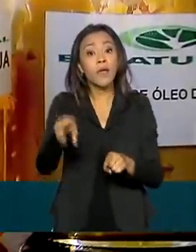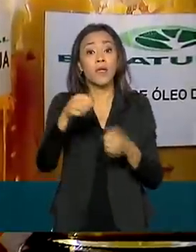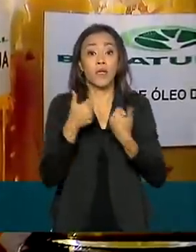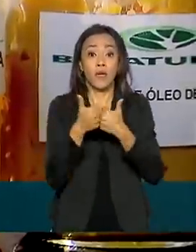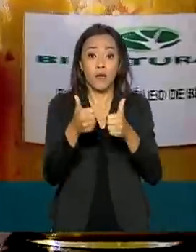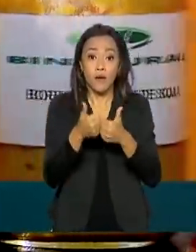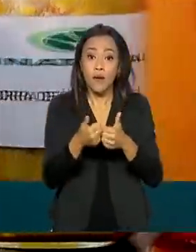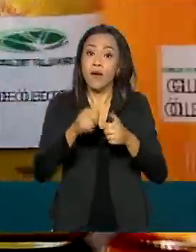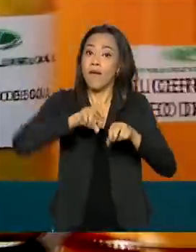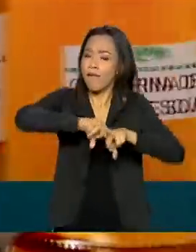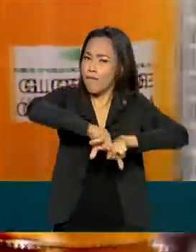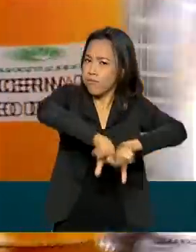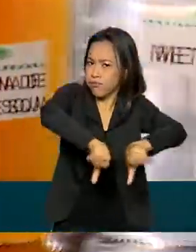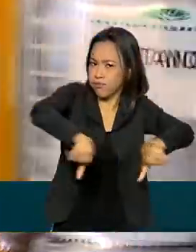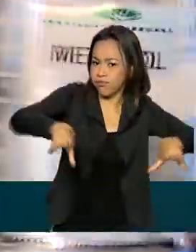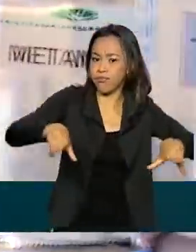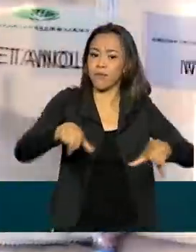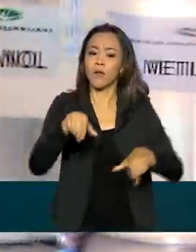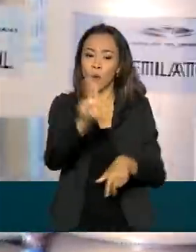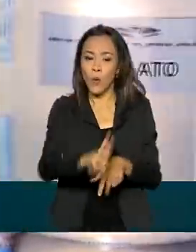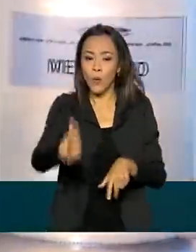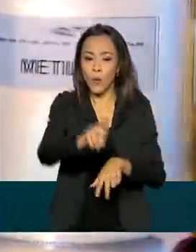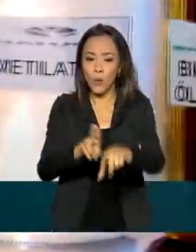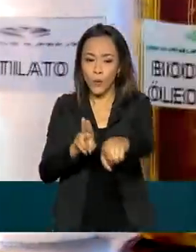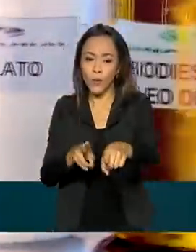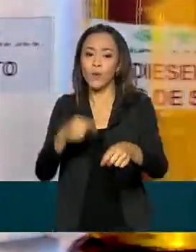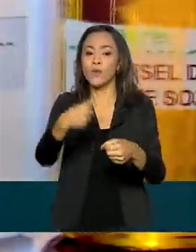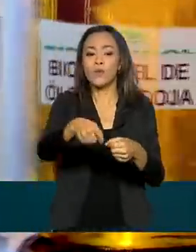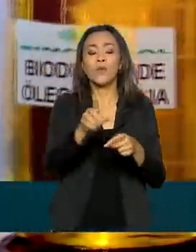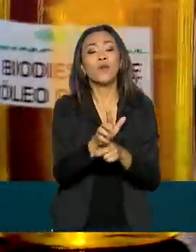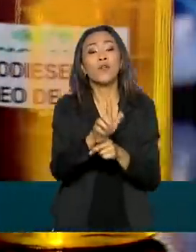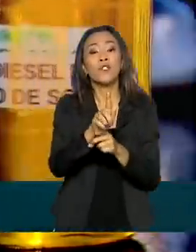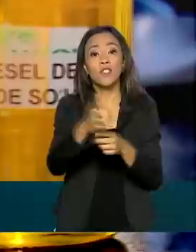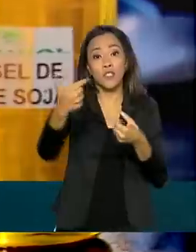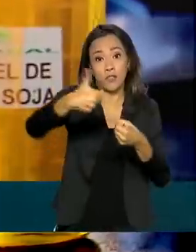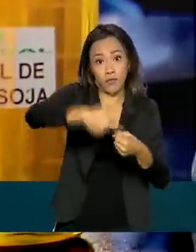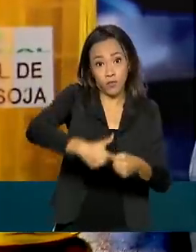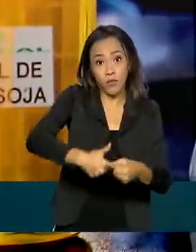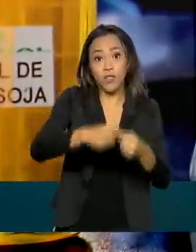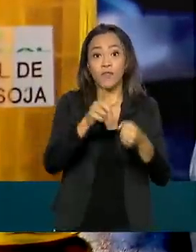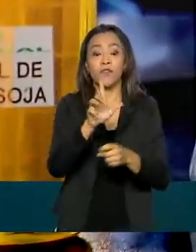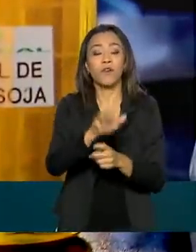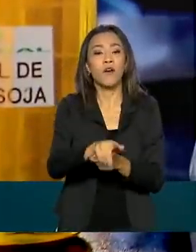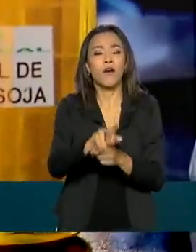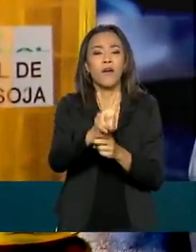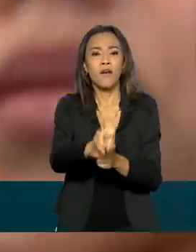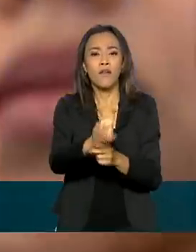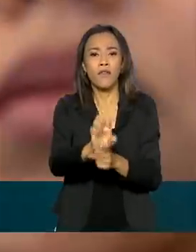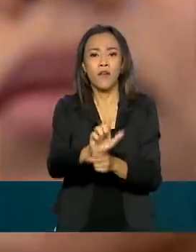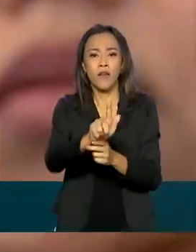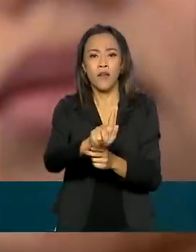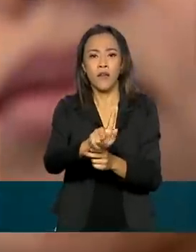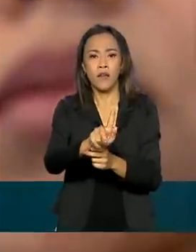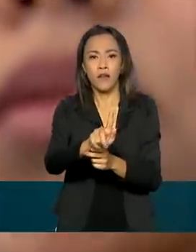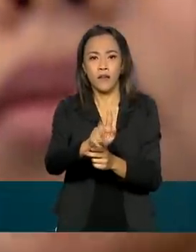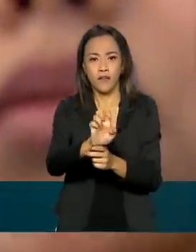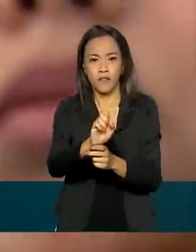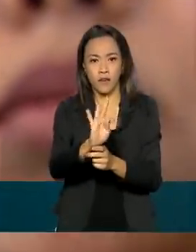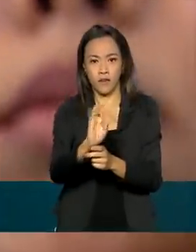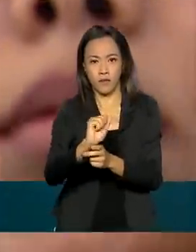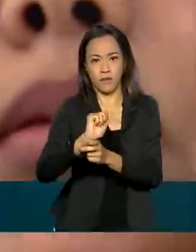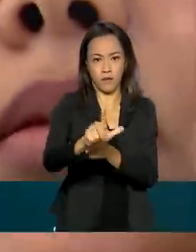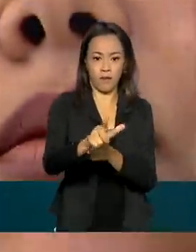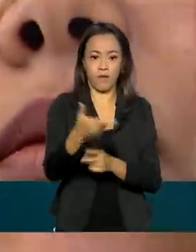com o uso de óleos vegetais hidrogenados, células de etanol, hidrogênio e eletricidade, desde que